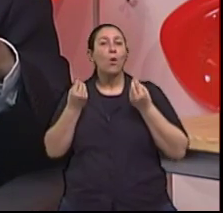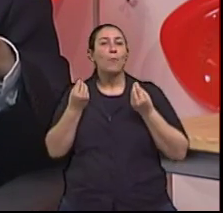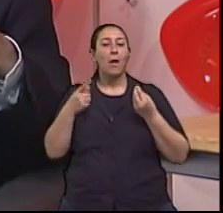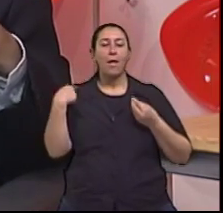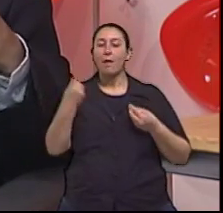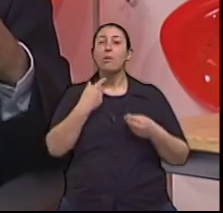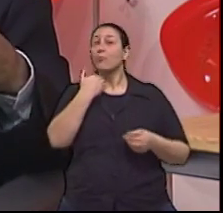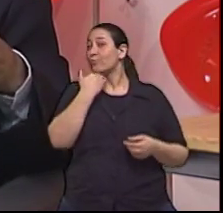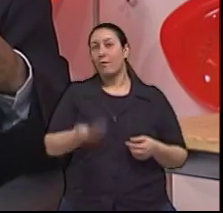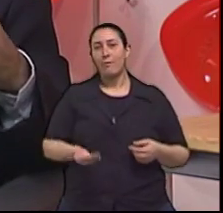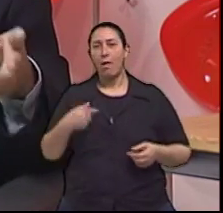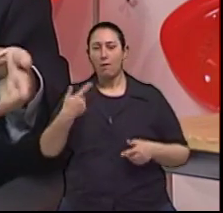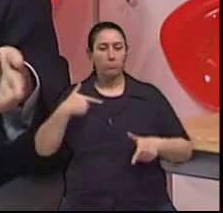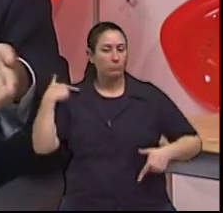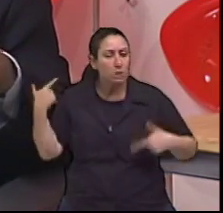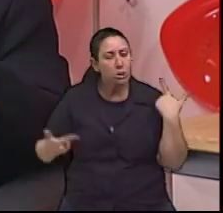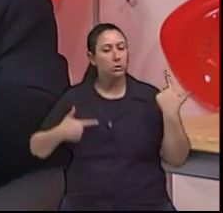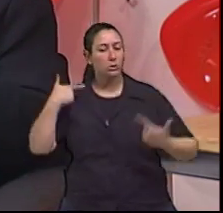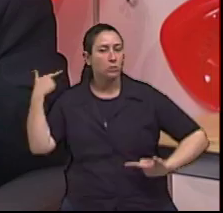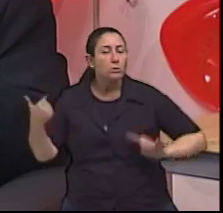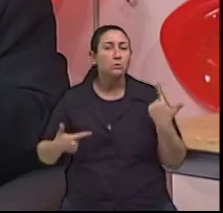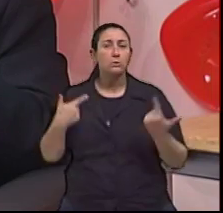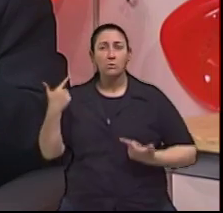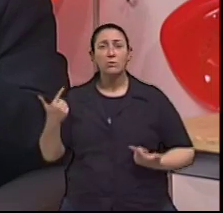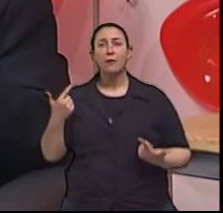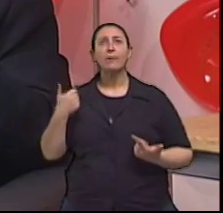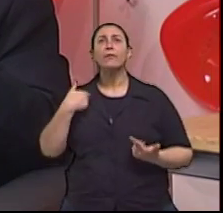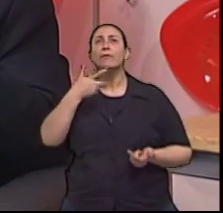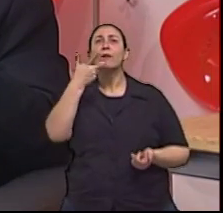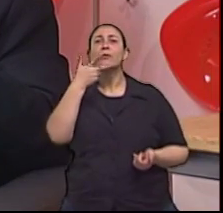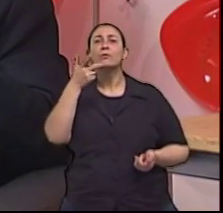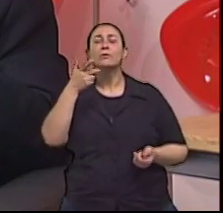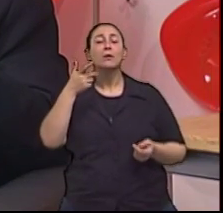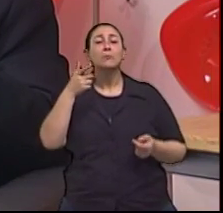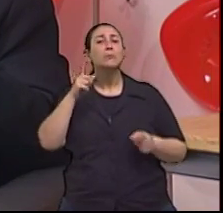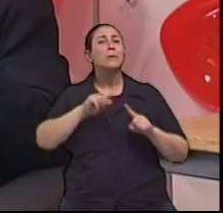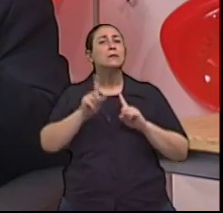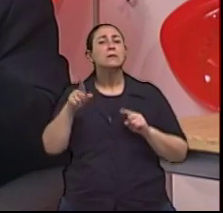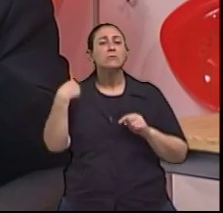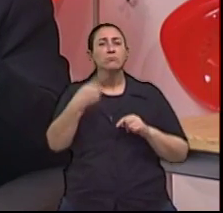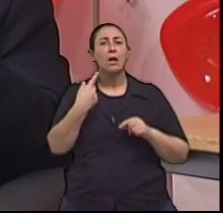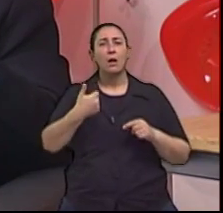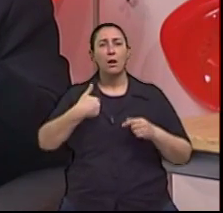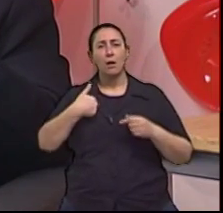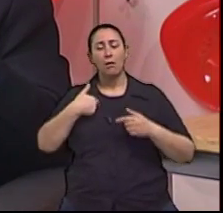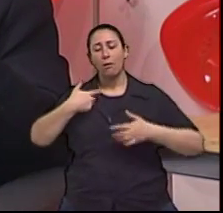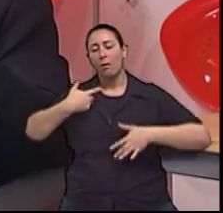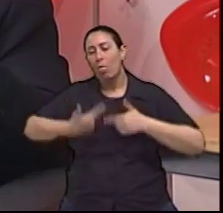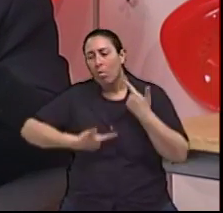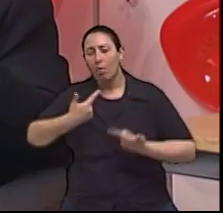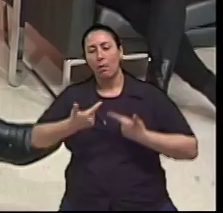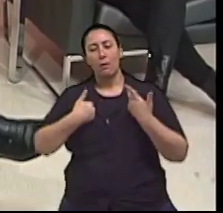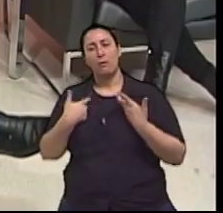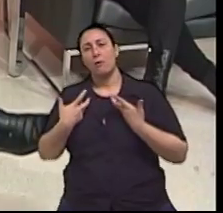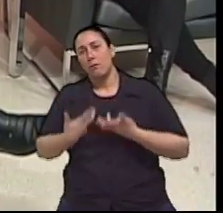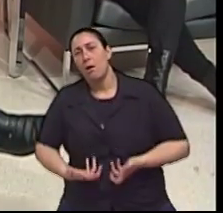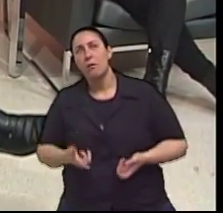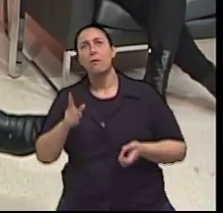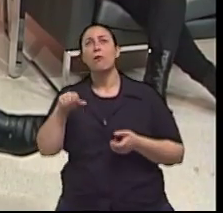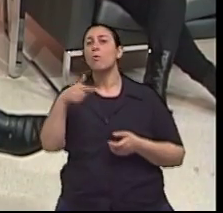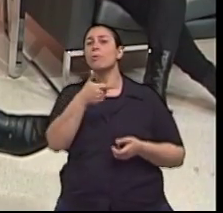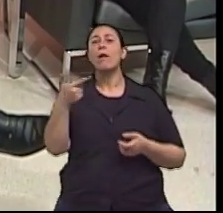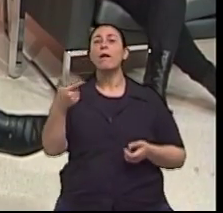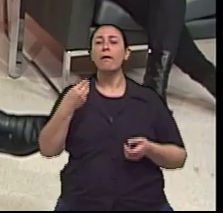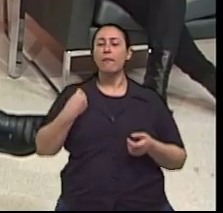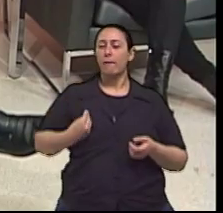eu me matar de trabalhar para usar uma gíria popular, me desgastando sem ter tempo de fazer atividade física, de lazer,